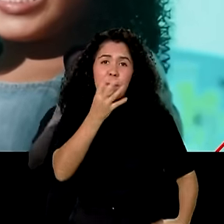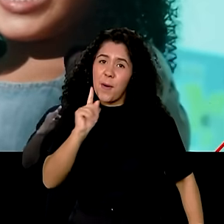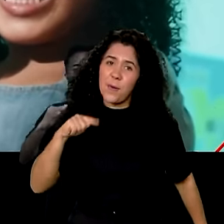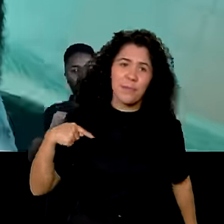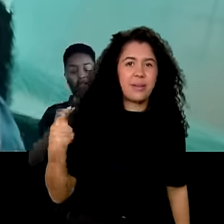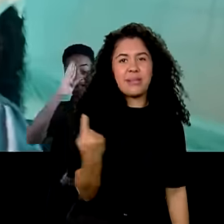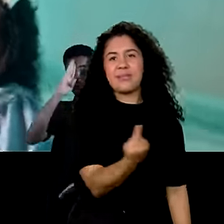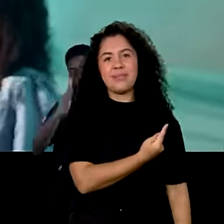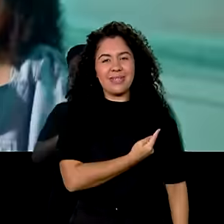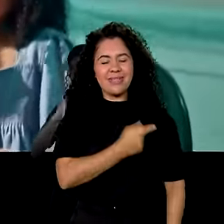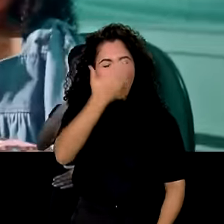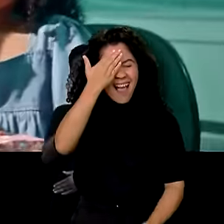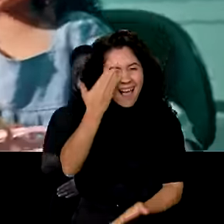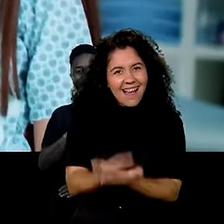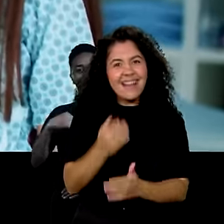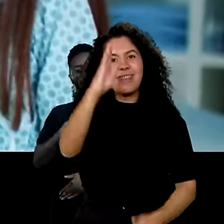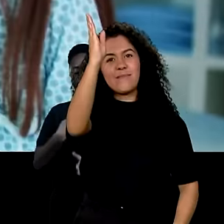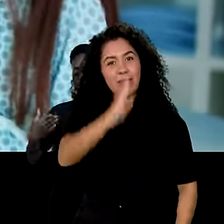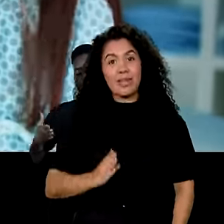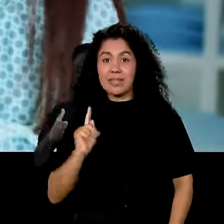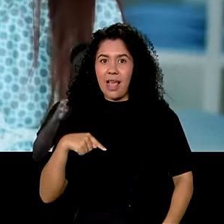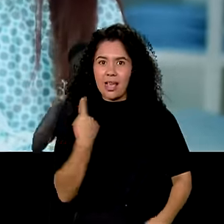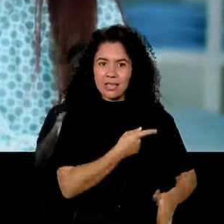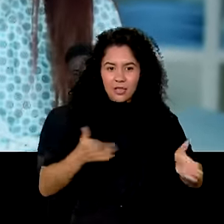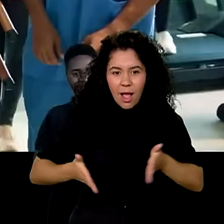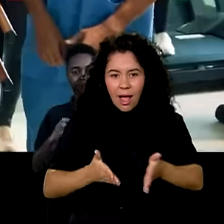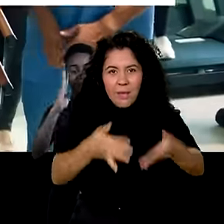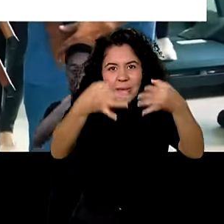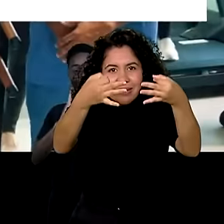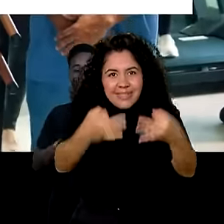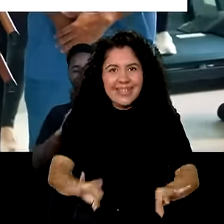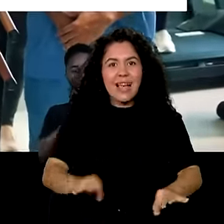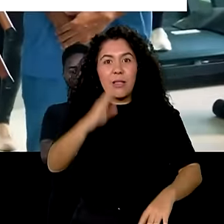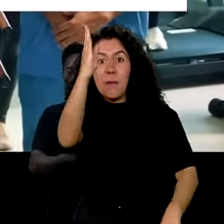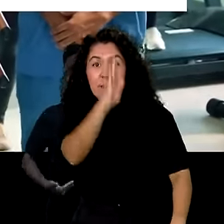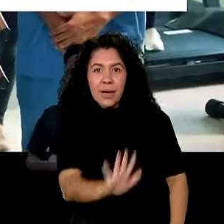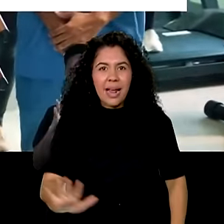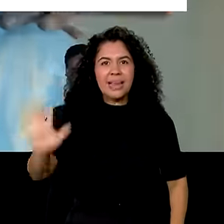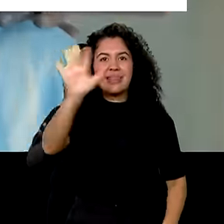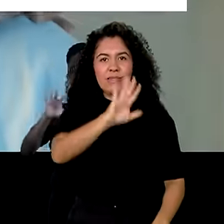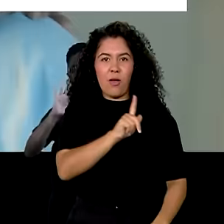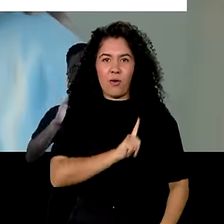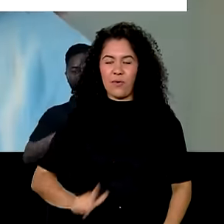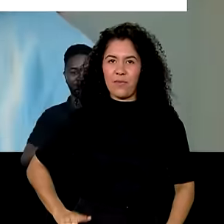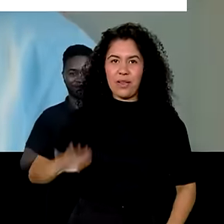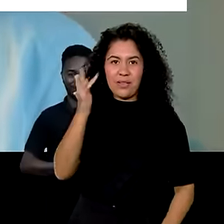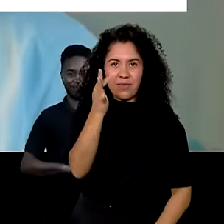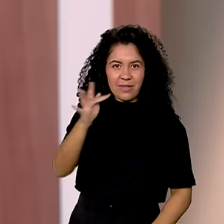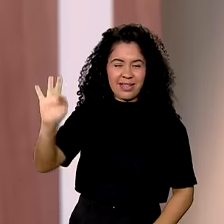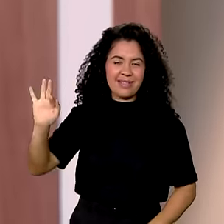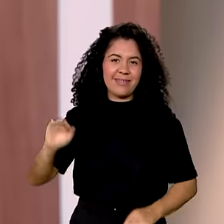mundo. Fé no Brasil. A gente está no rumo certo. Brasil. Governo Federal.